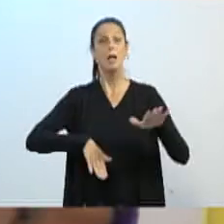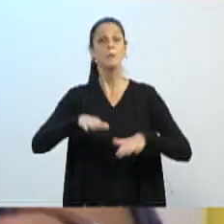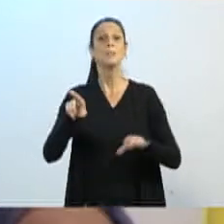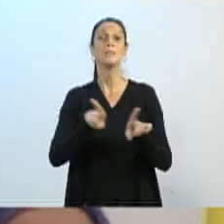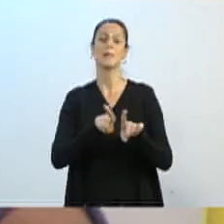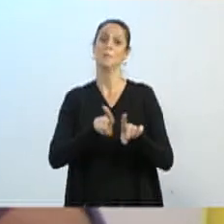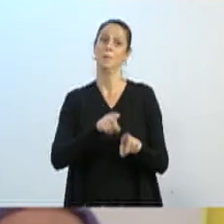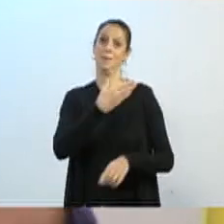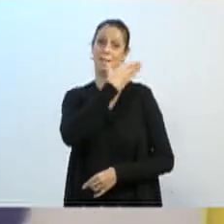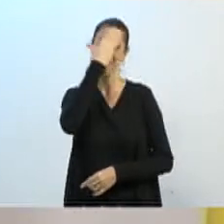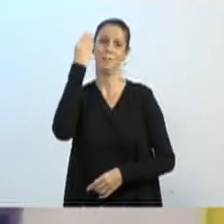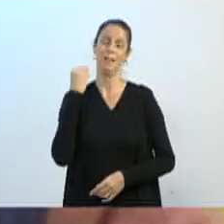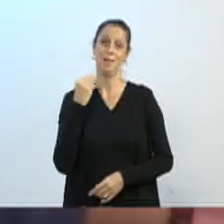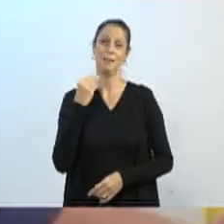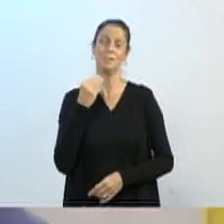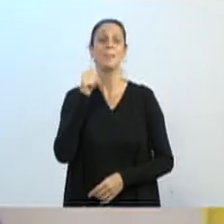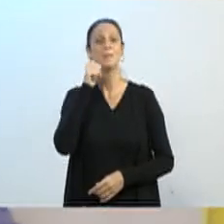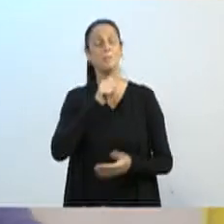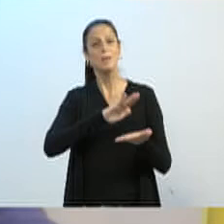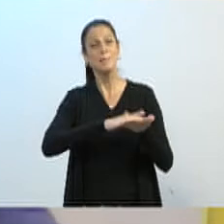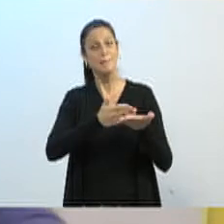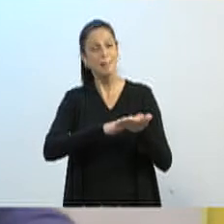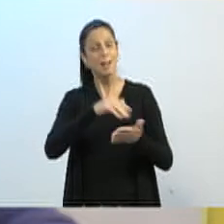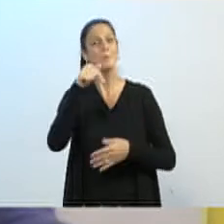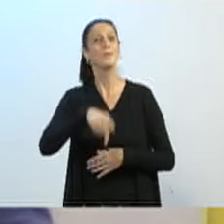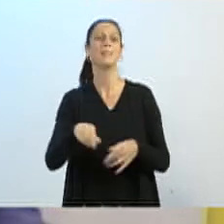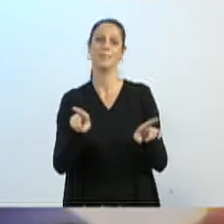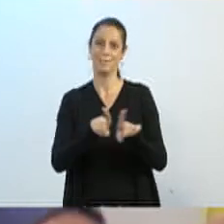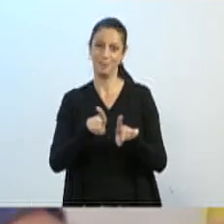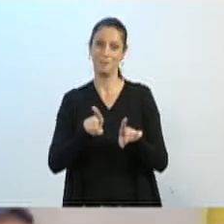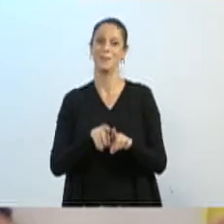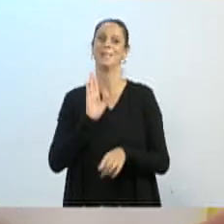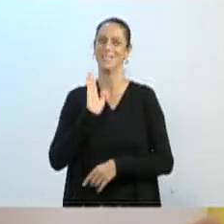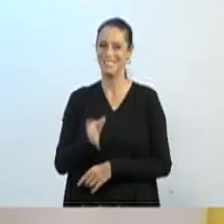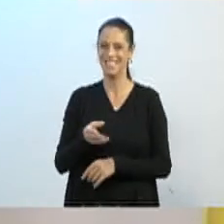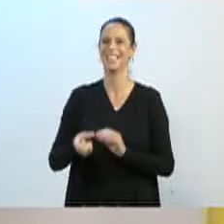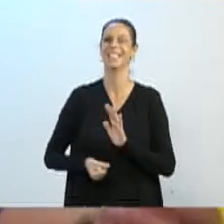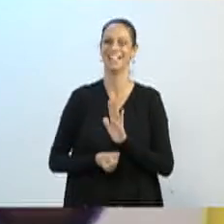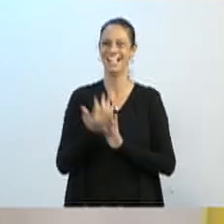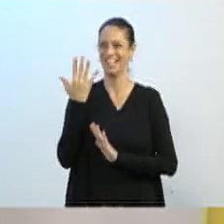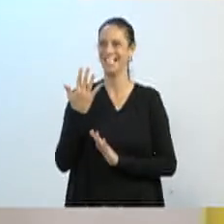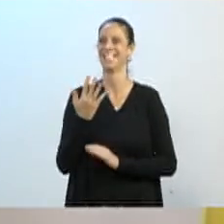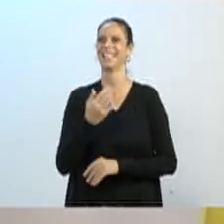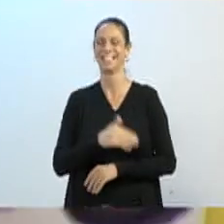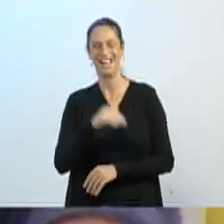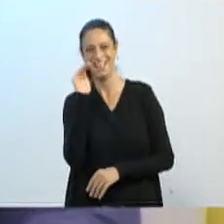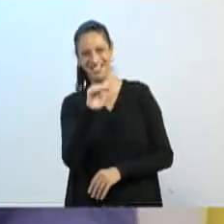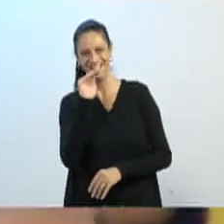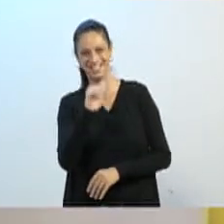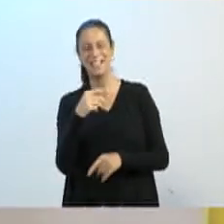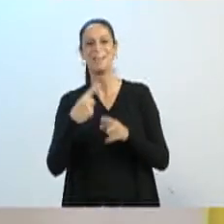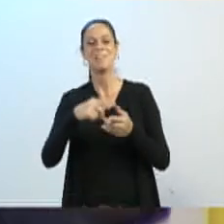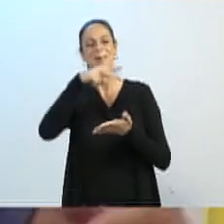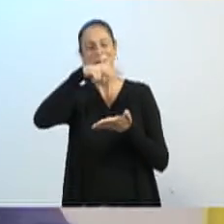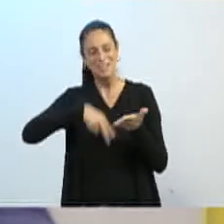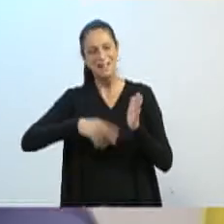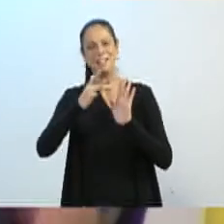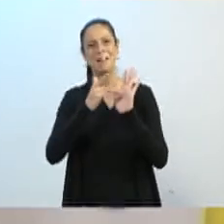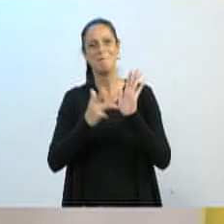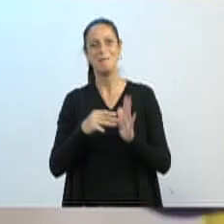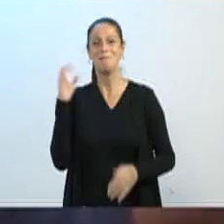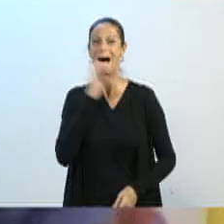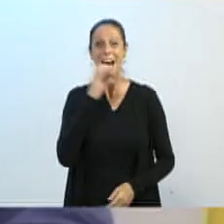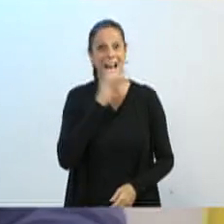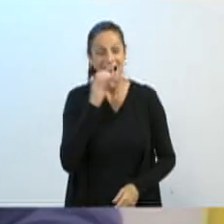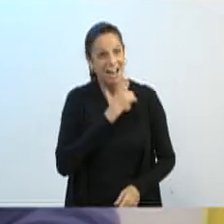esquecendo das nossas intérpretes que estão aqui e já me puxaram a orelha. Muitas vezes estou ali lendo a pauta e acelero, e